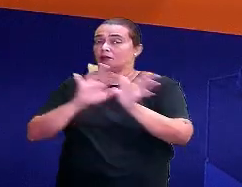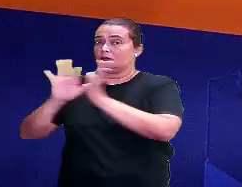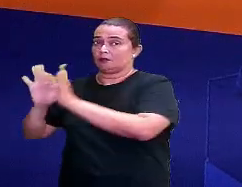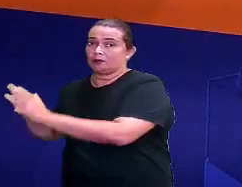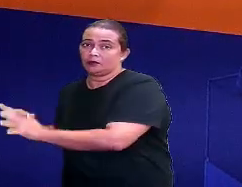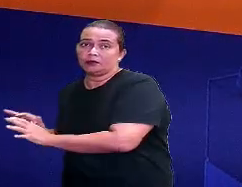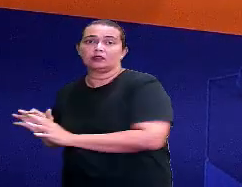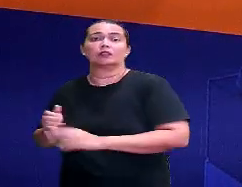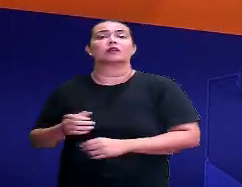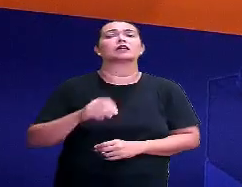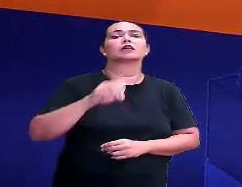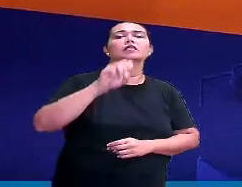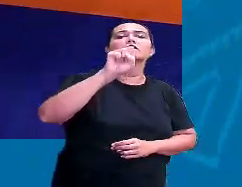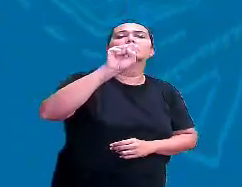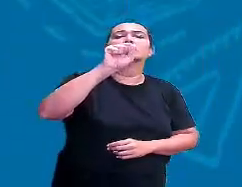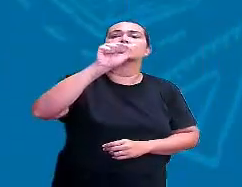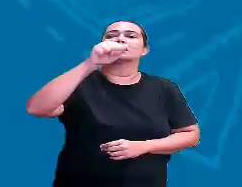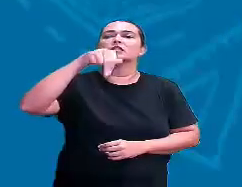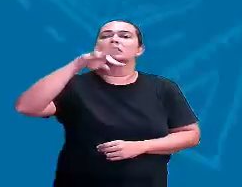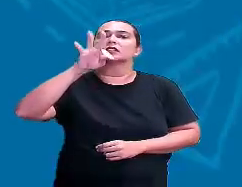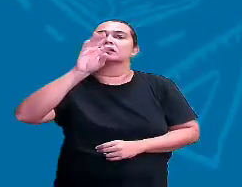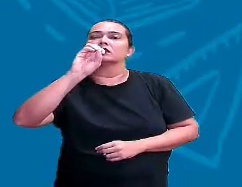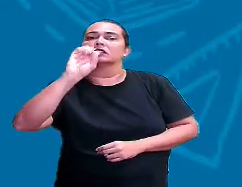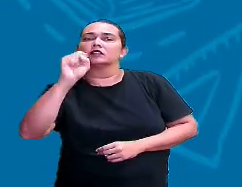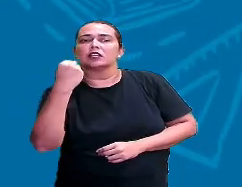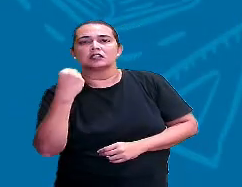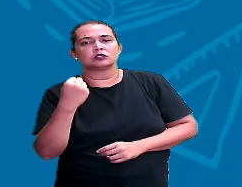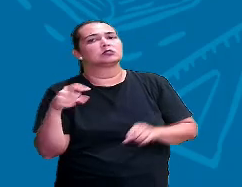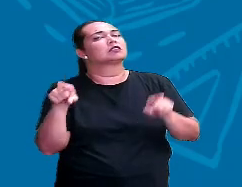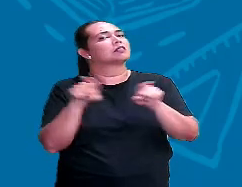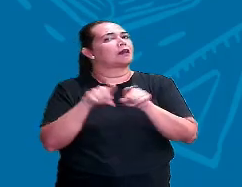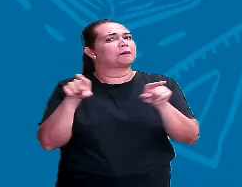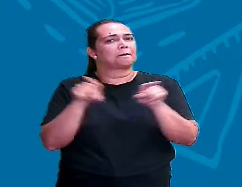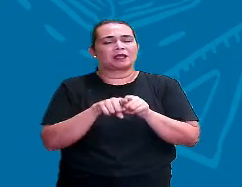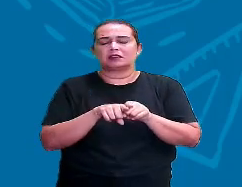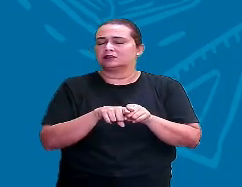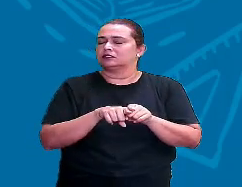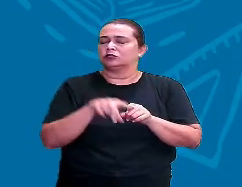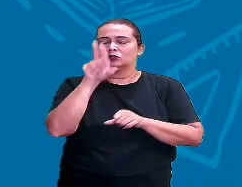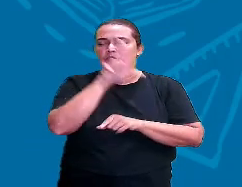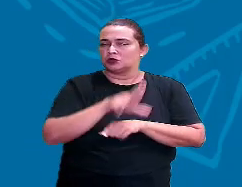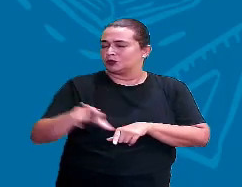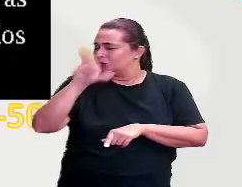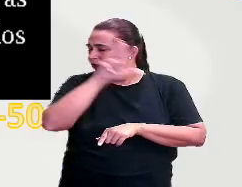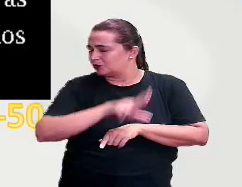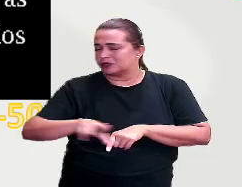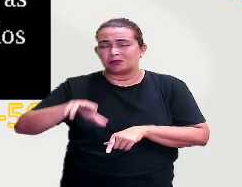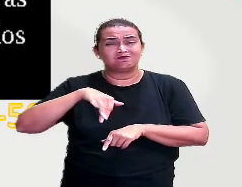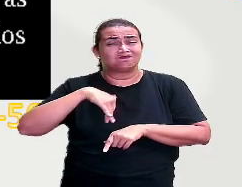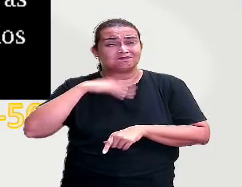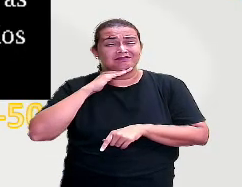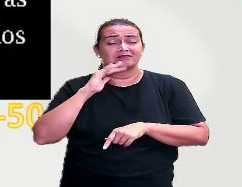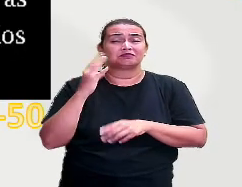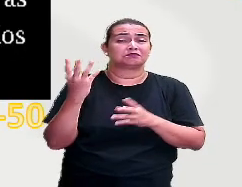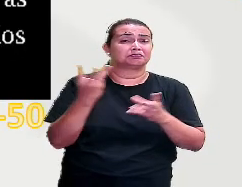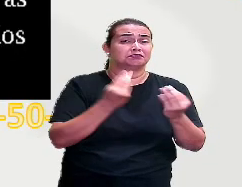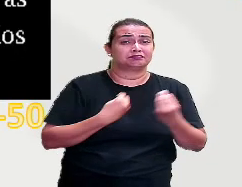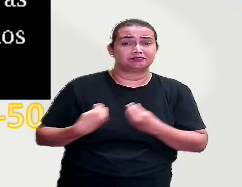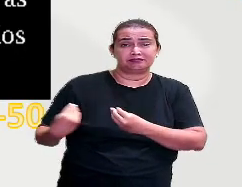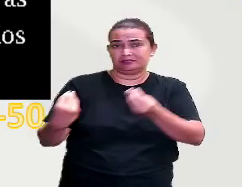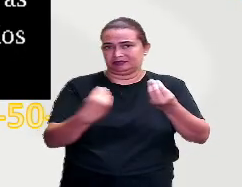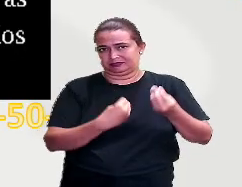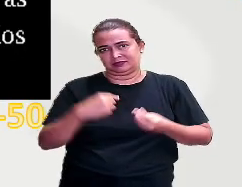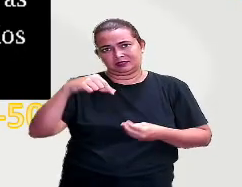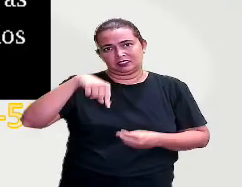aqui no Brasil. E o que será que significa e de onde veio? Vamos ver, ó. Esse é o